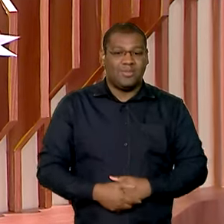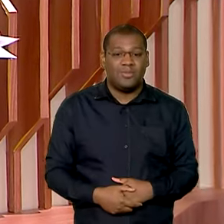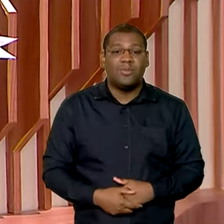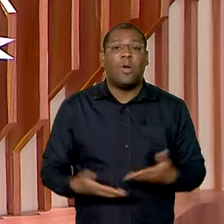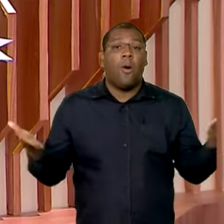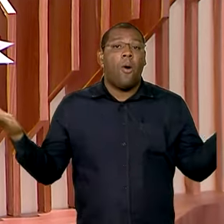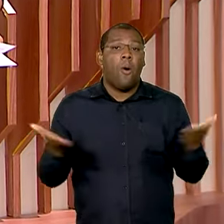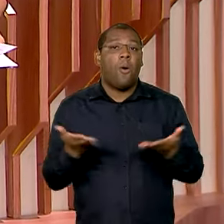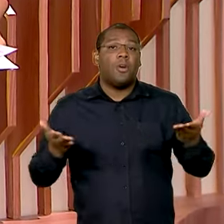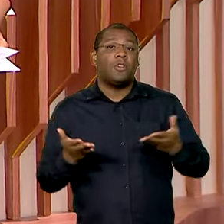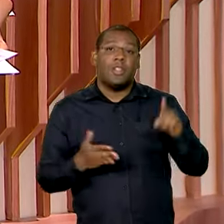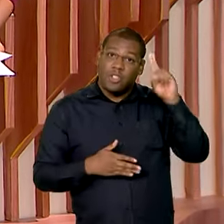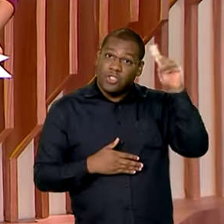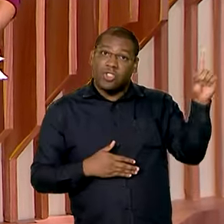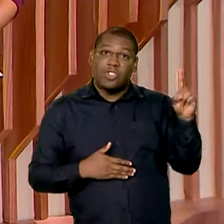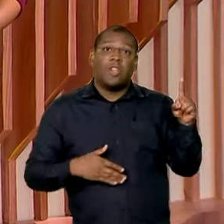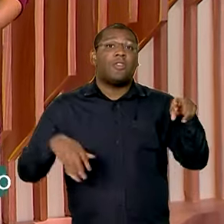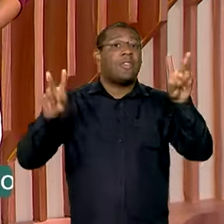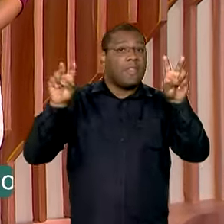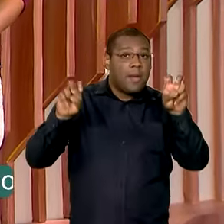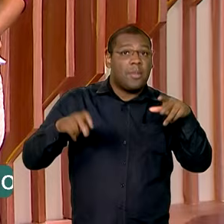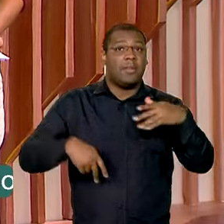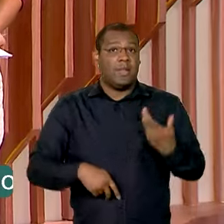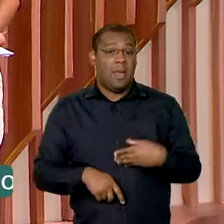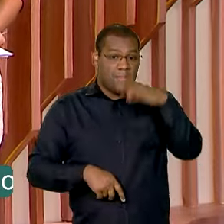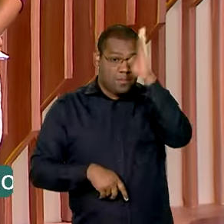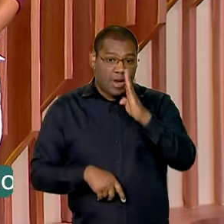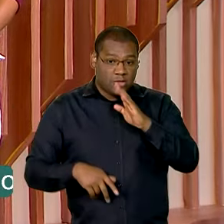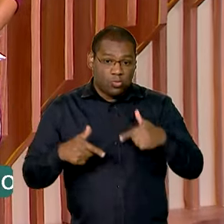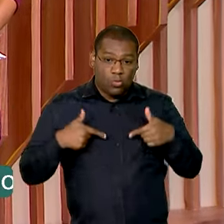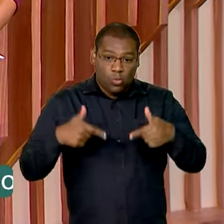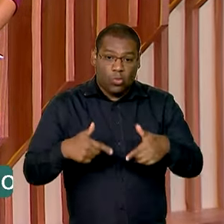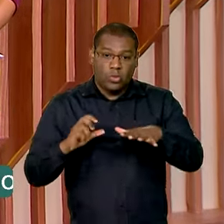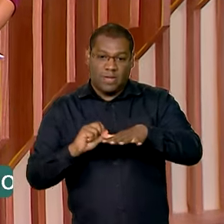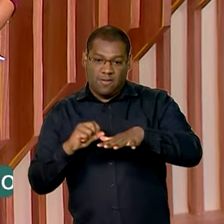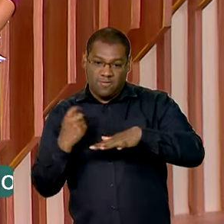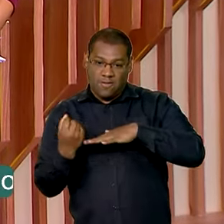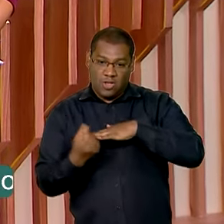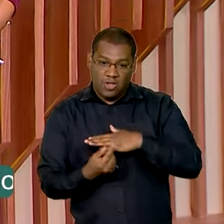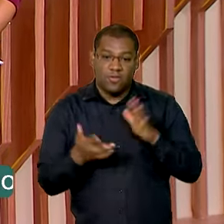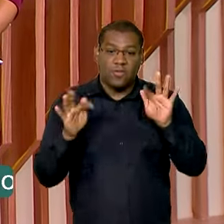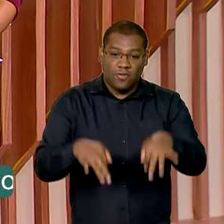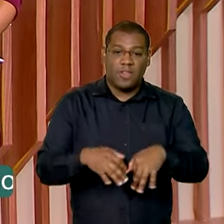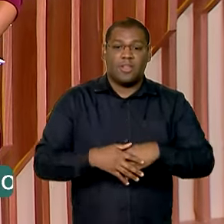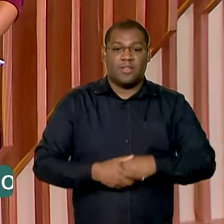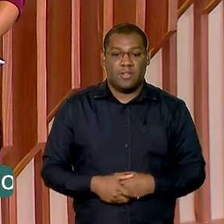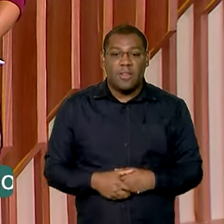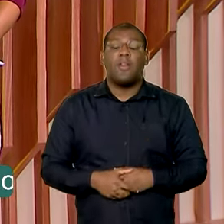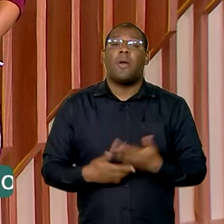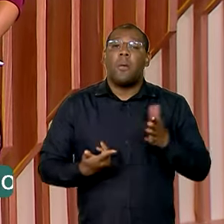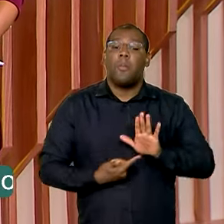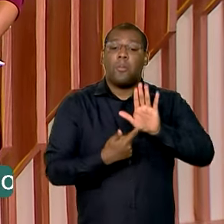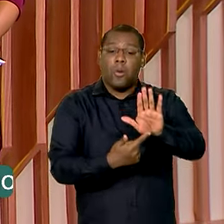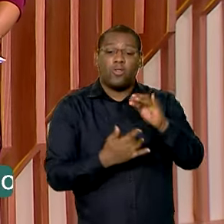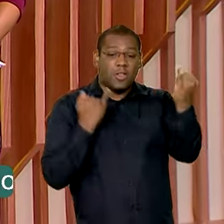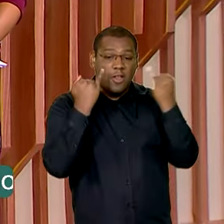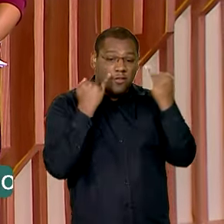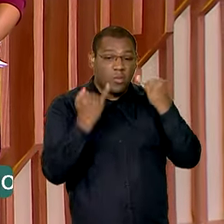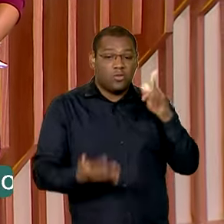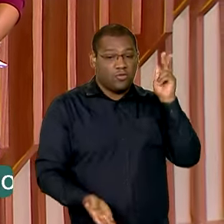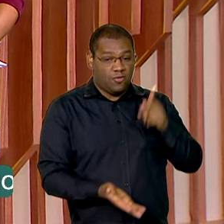do nosso quadro Brasil contra Fake nesta quinta-feira nós trazemos a verdade sobre informações infundadas